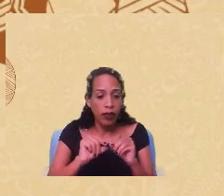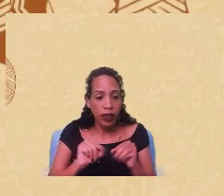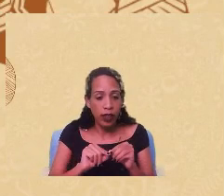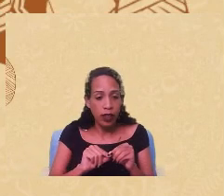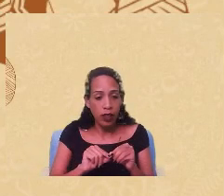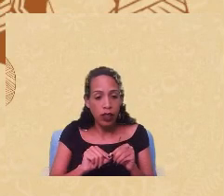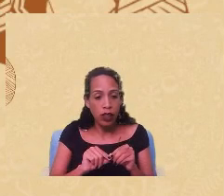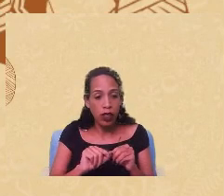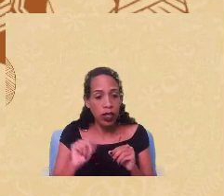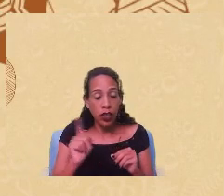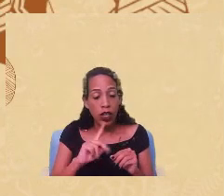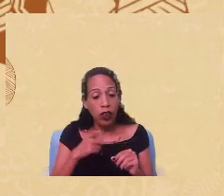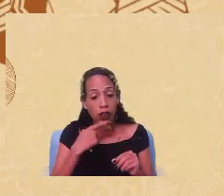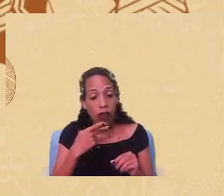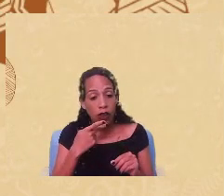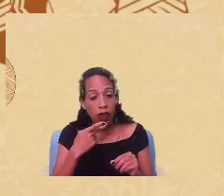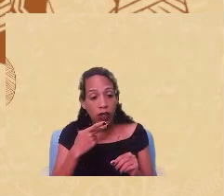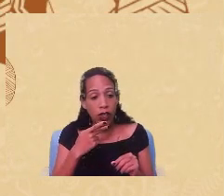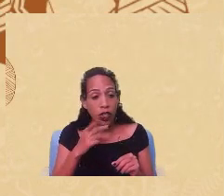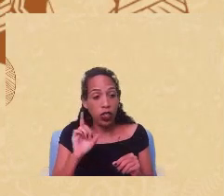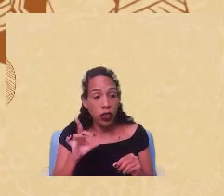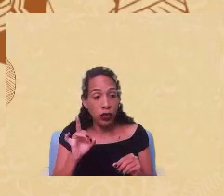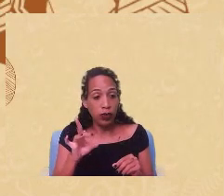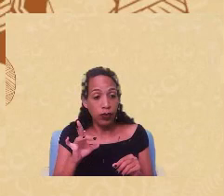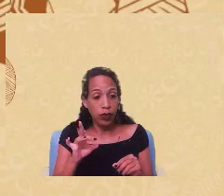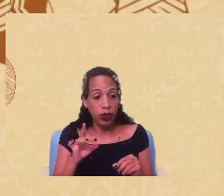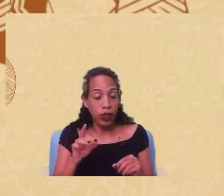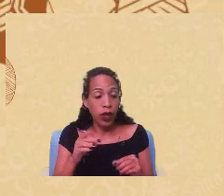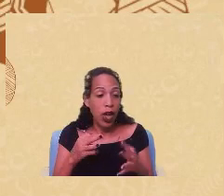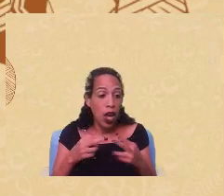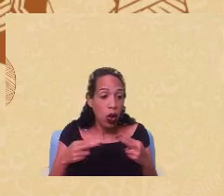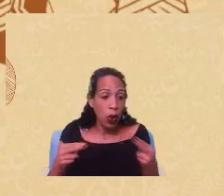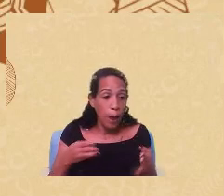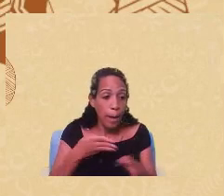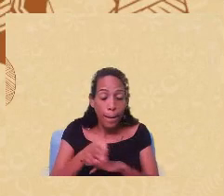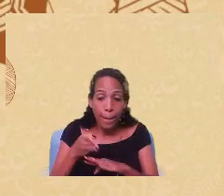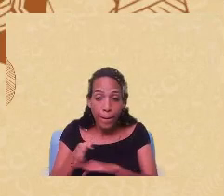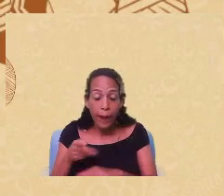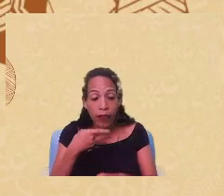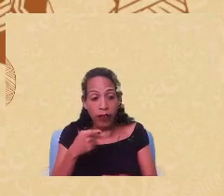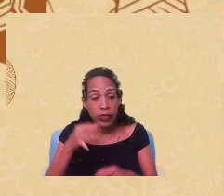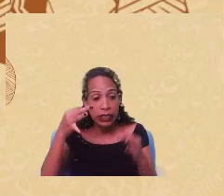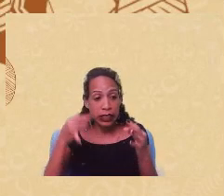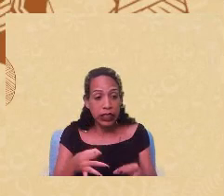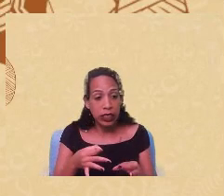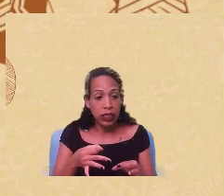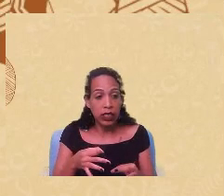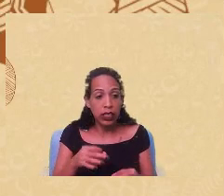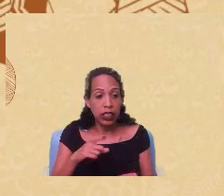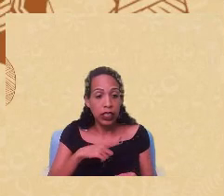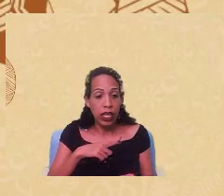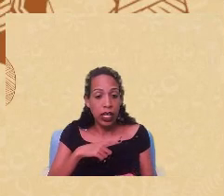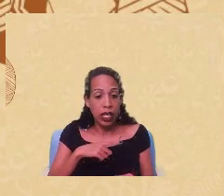não li o livro só li a tese em algumas passagens ela diz literalmente em essência branca